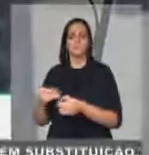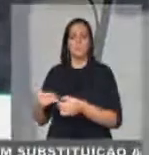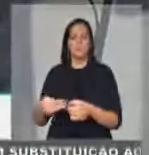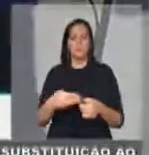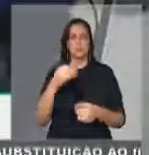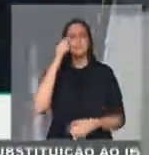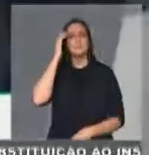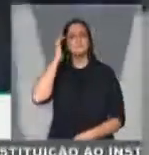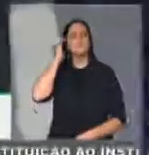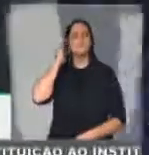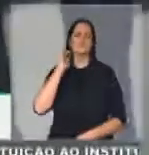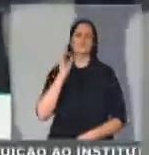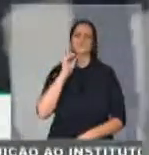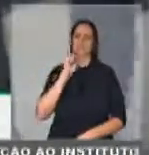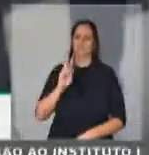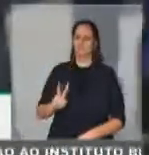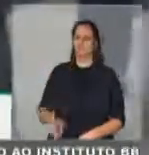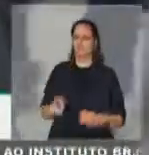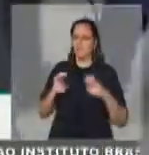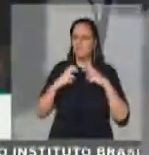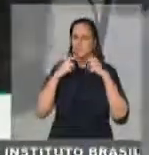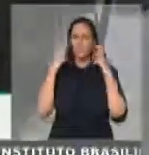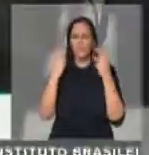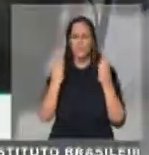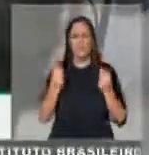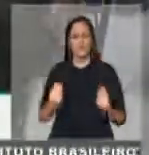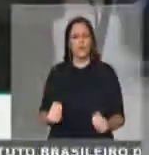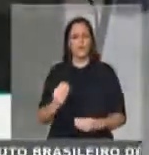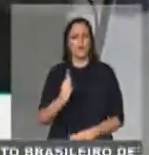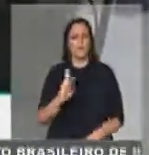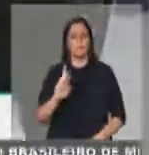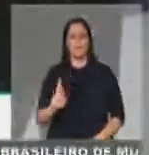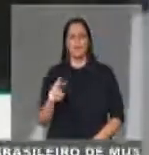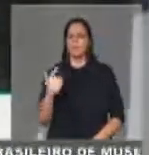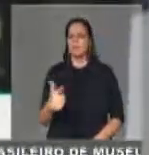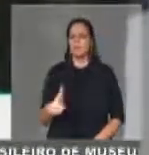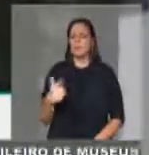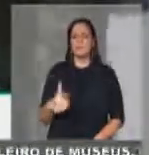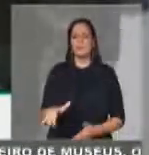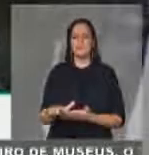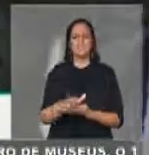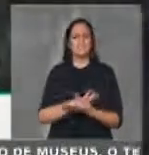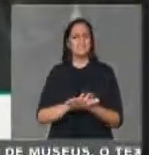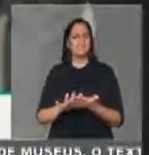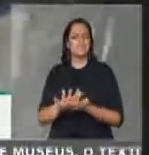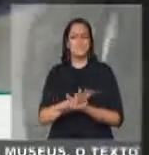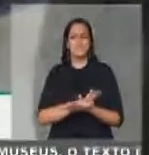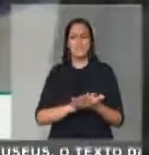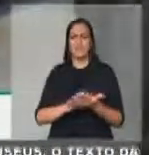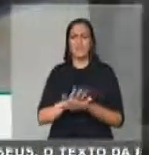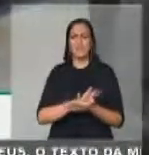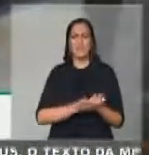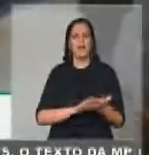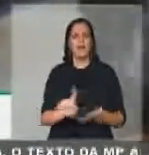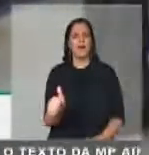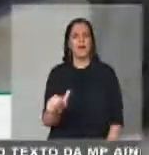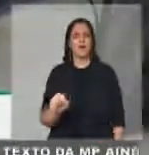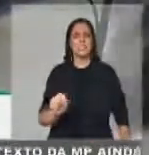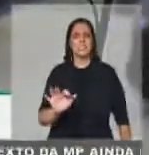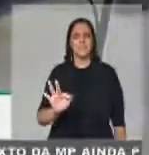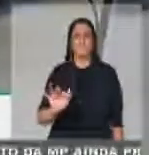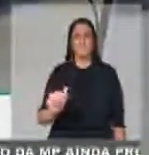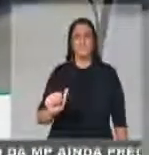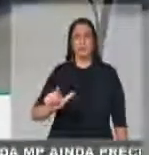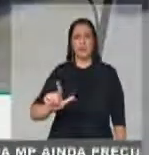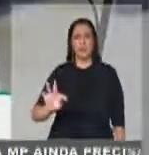alguns meses, é uma vergonha que uma BR não tenha um centímetro quadrado de asfalto. No entanto,